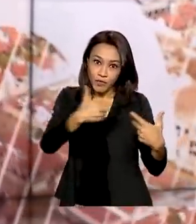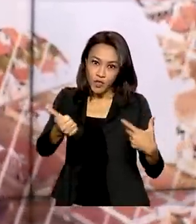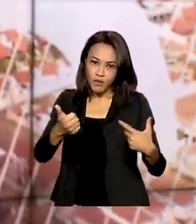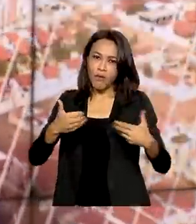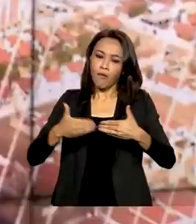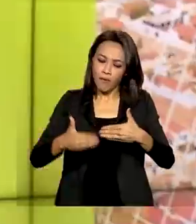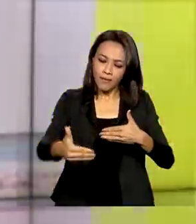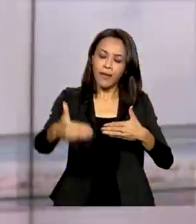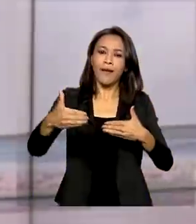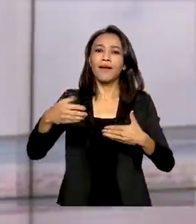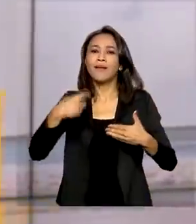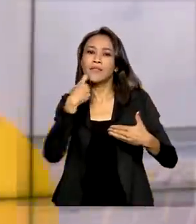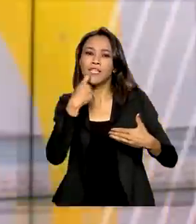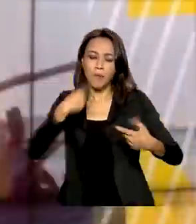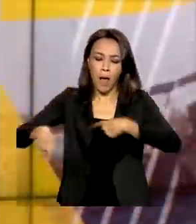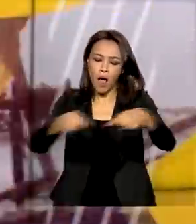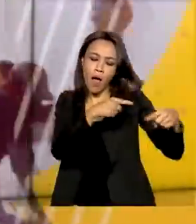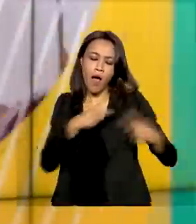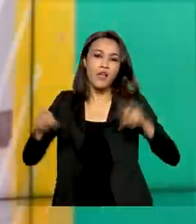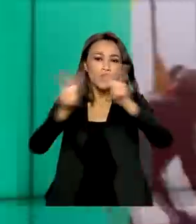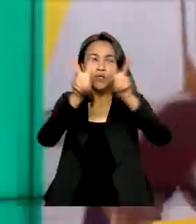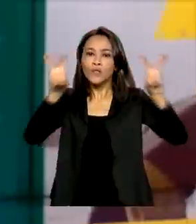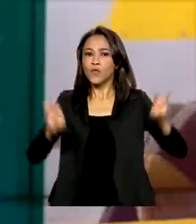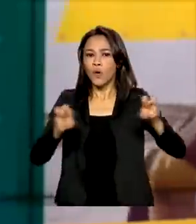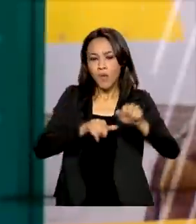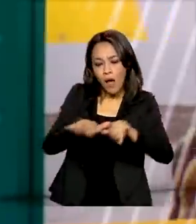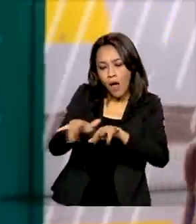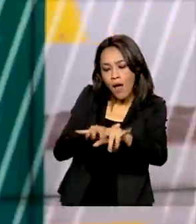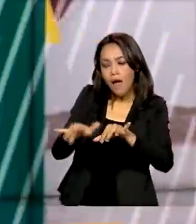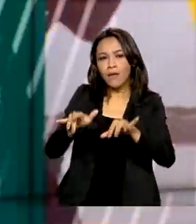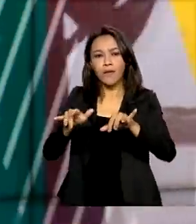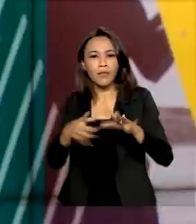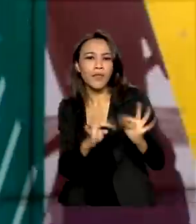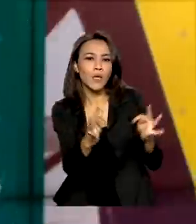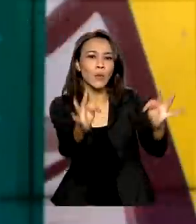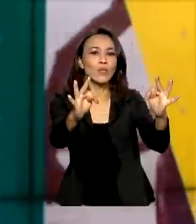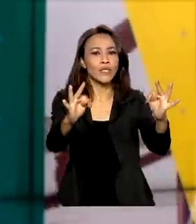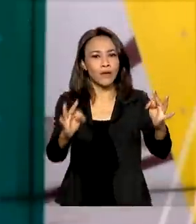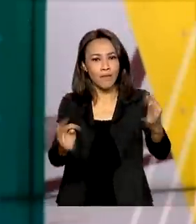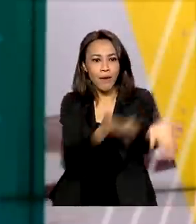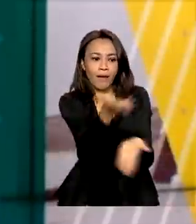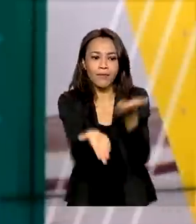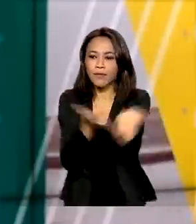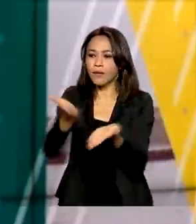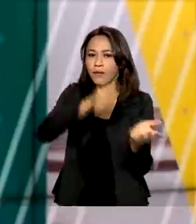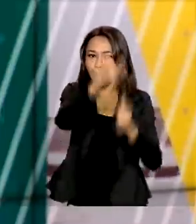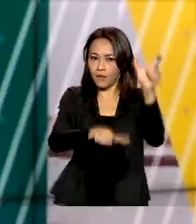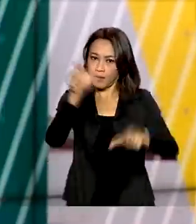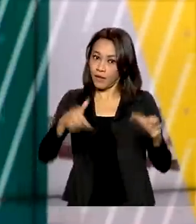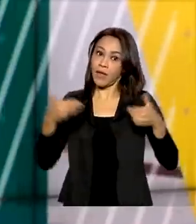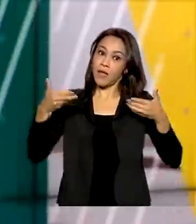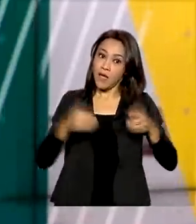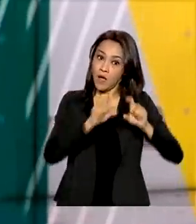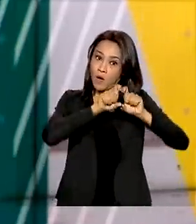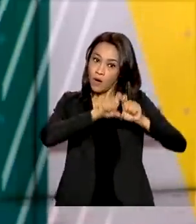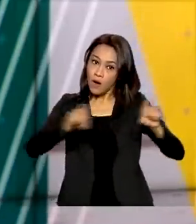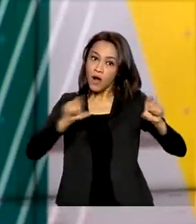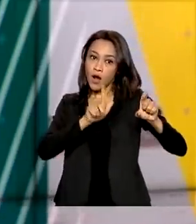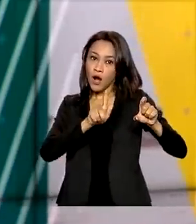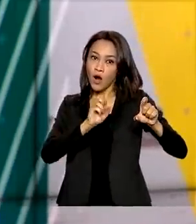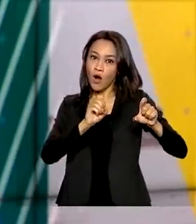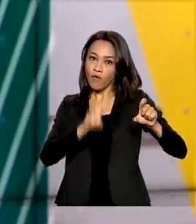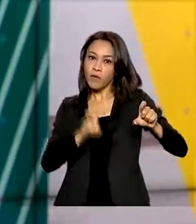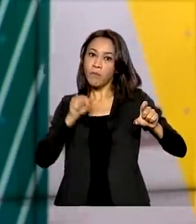-feira os desafios digitais e melhores tecnologias para atender o cidadão. O gov.br é um dos